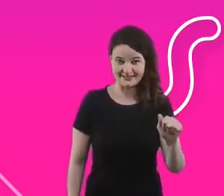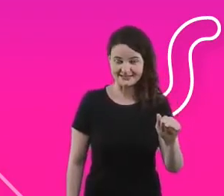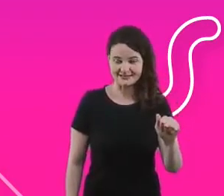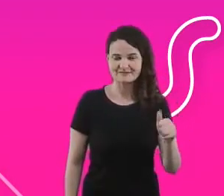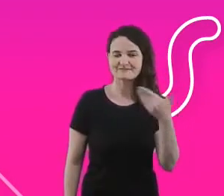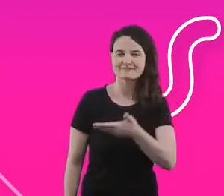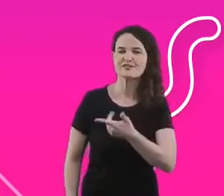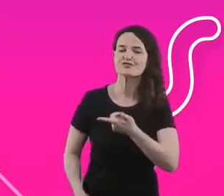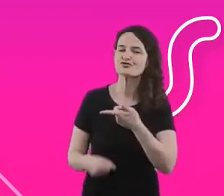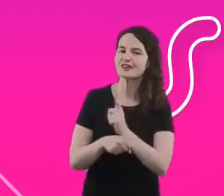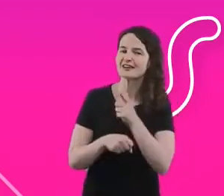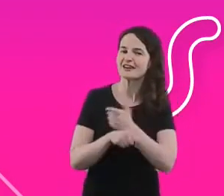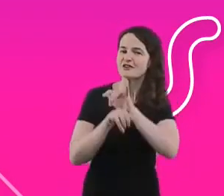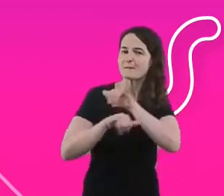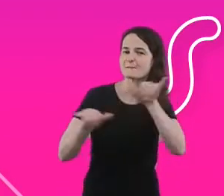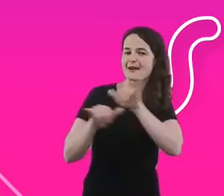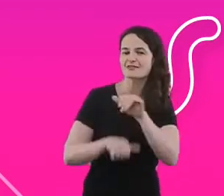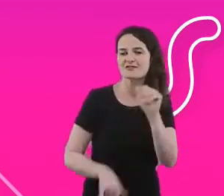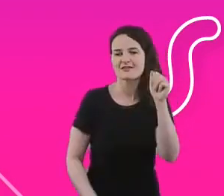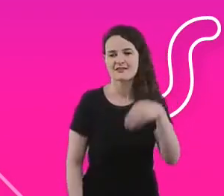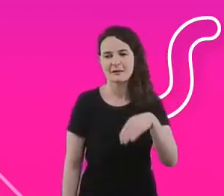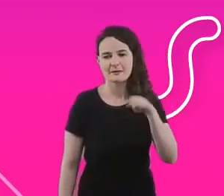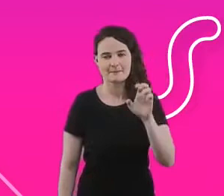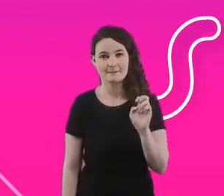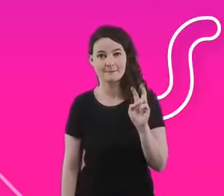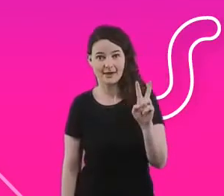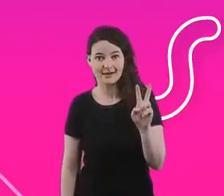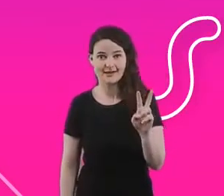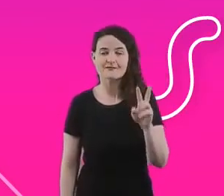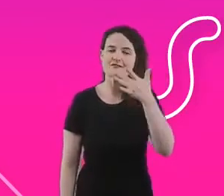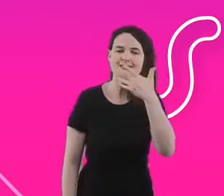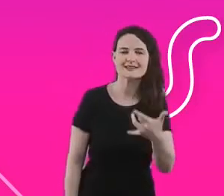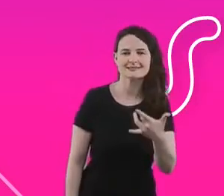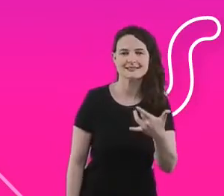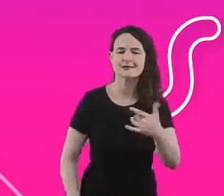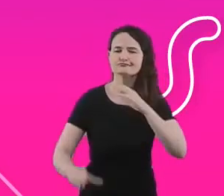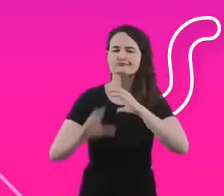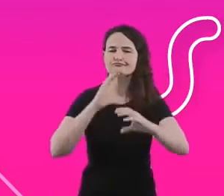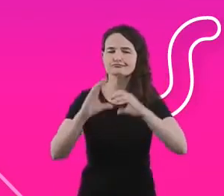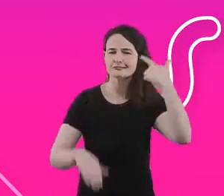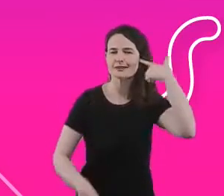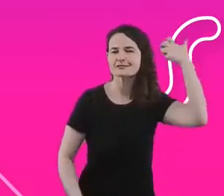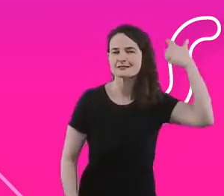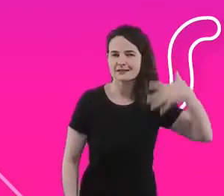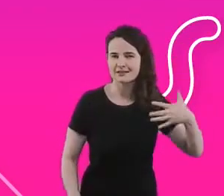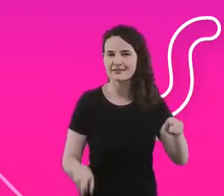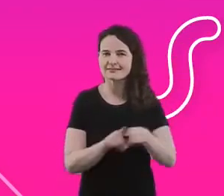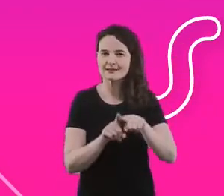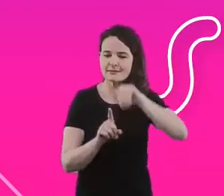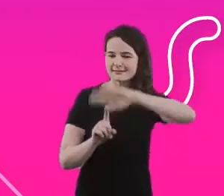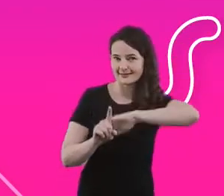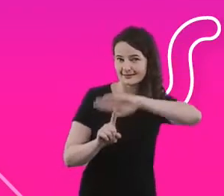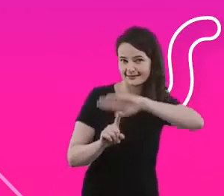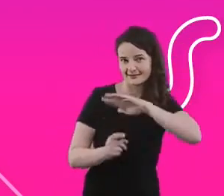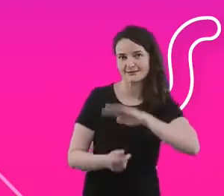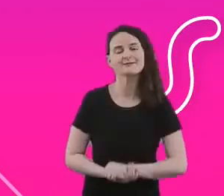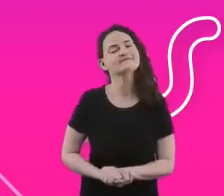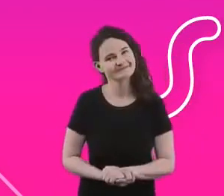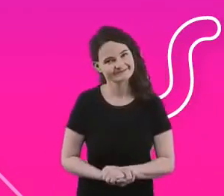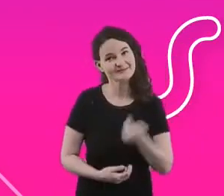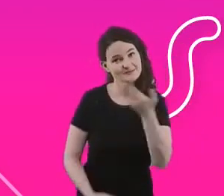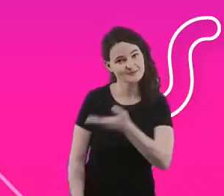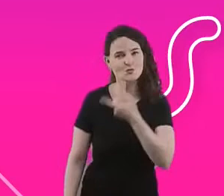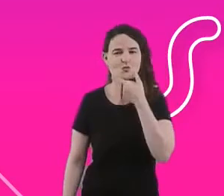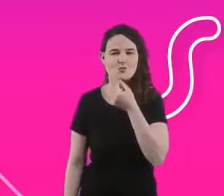e para facilitar aqui a comunicação com todo mundo, com todos e todas, vou me inscrever e inscrever um pouco o meu cenário aqui um pouquinho. Então eu sou um homem branco,